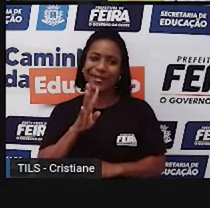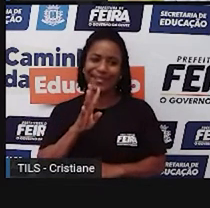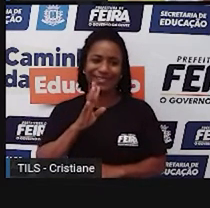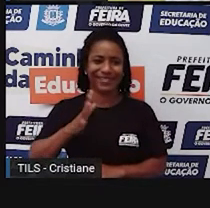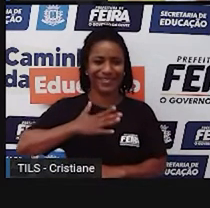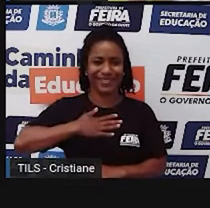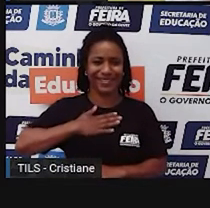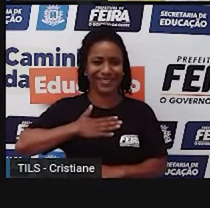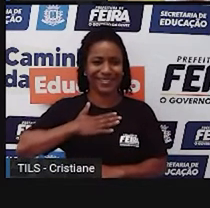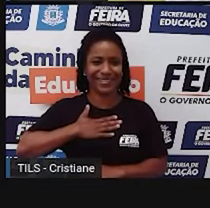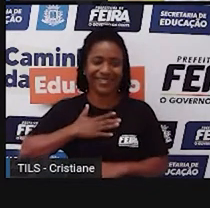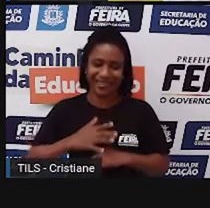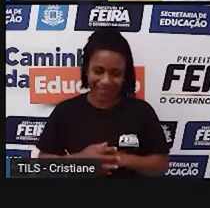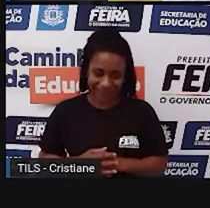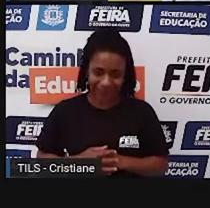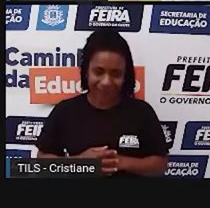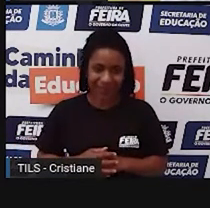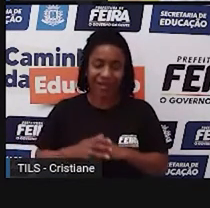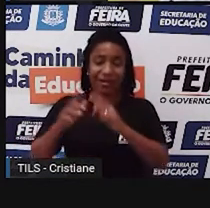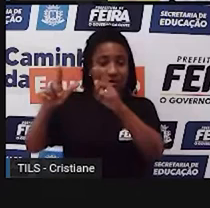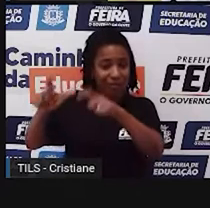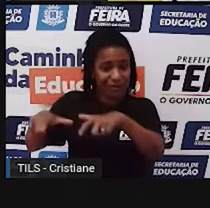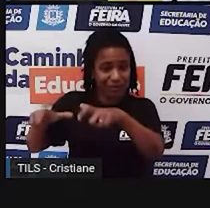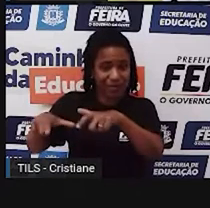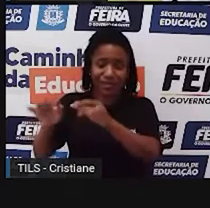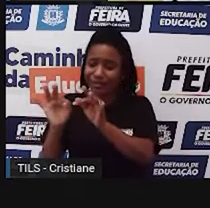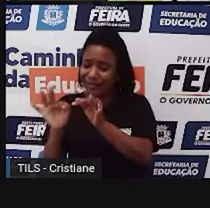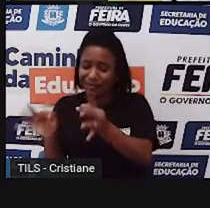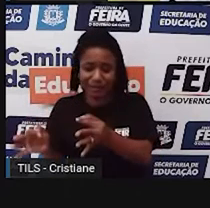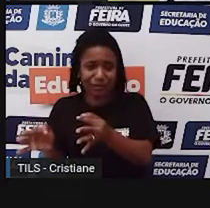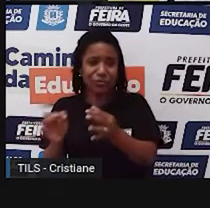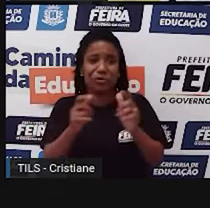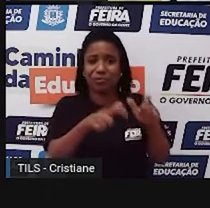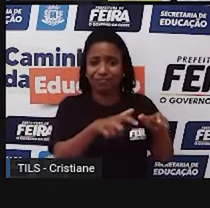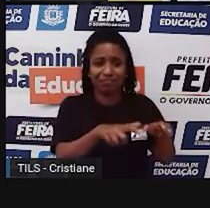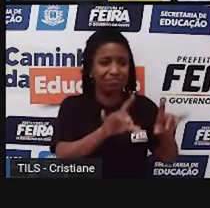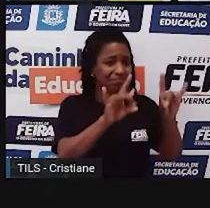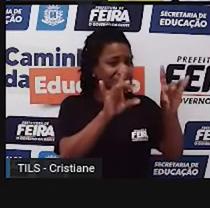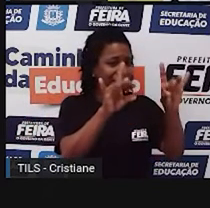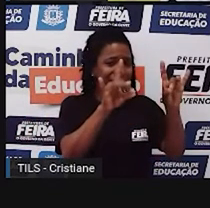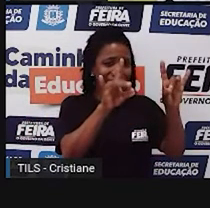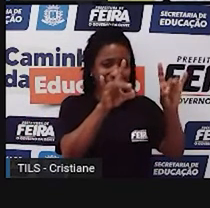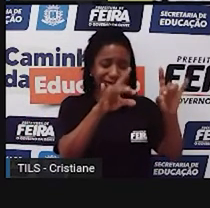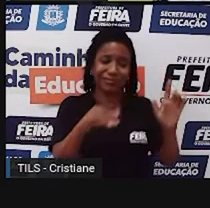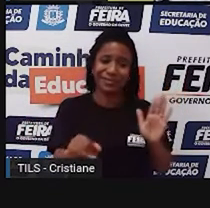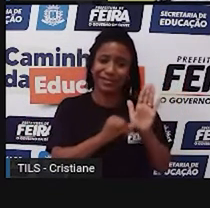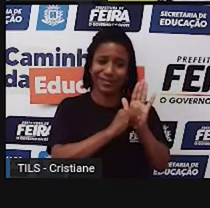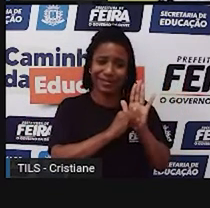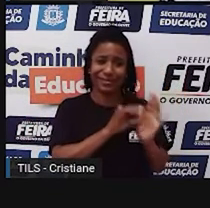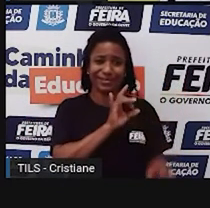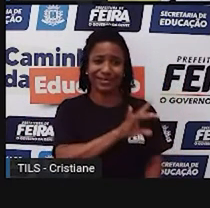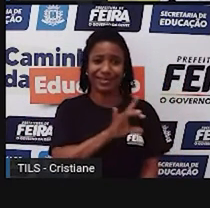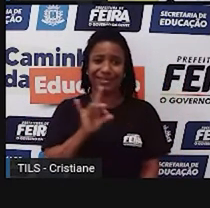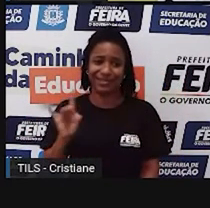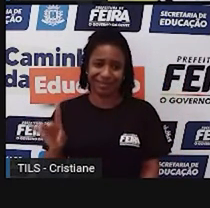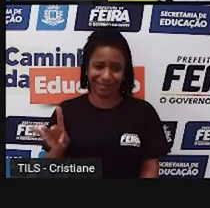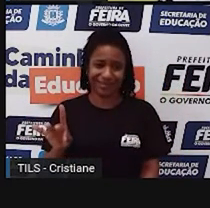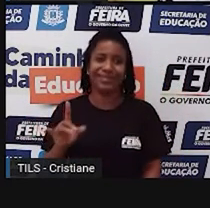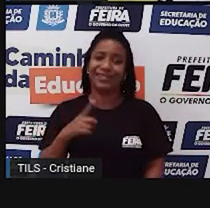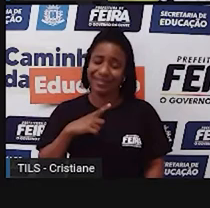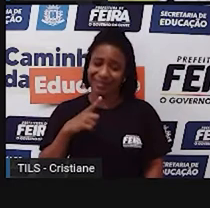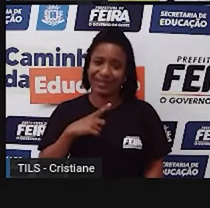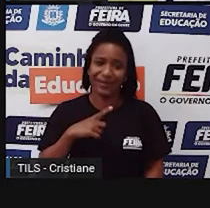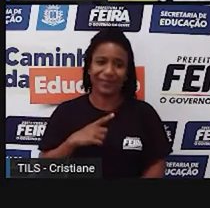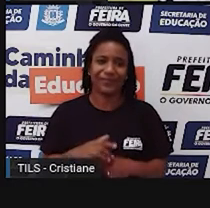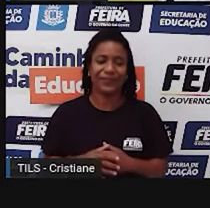digamos assim, a diferença social desse espaço aí. Então a gente cria esses vínculos. E essas diferenças, elas impactam, elas